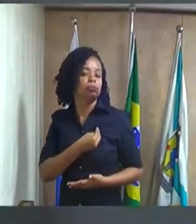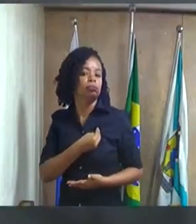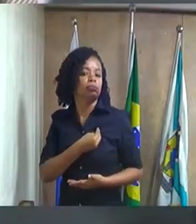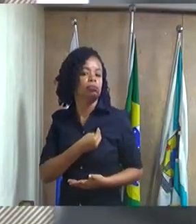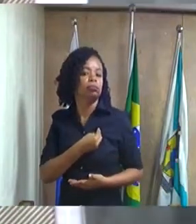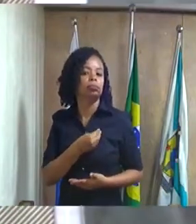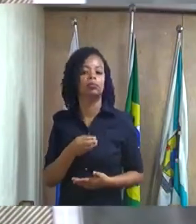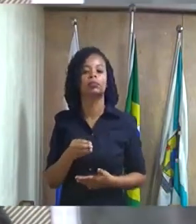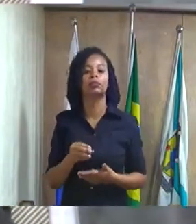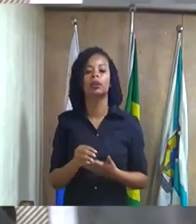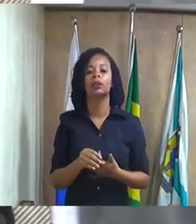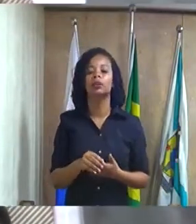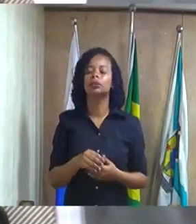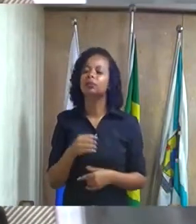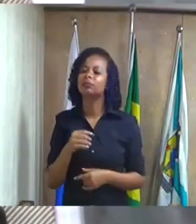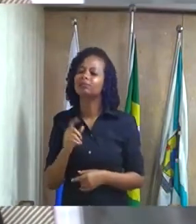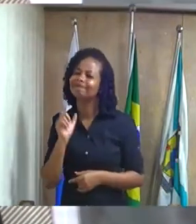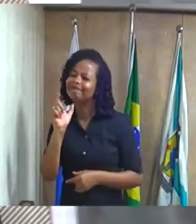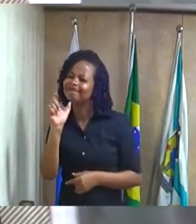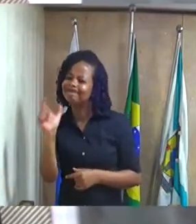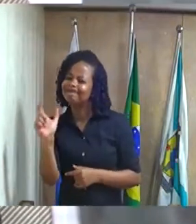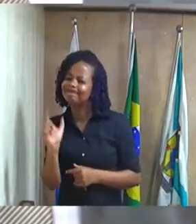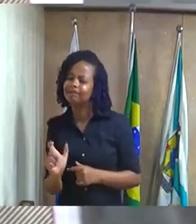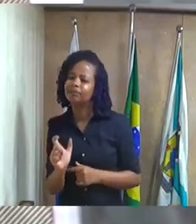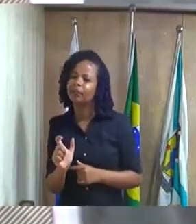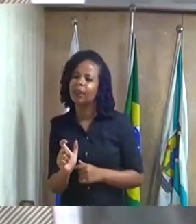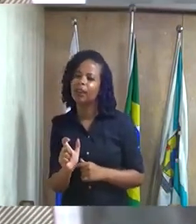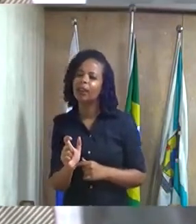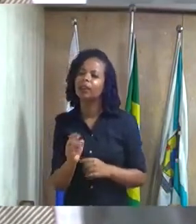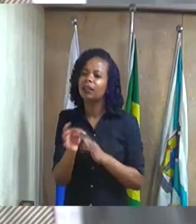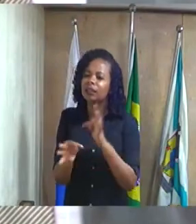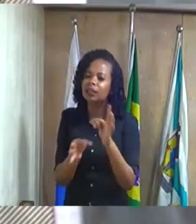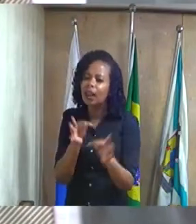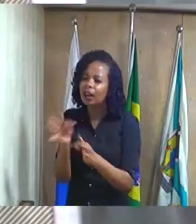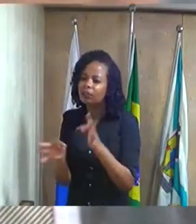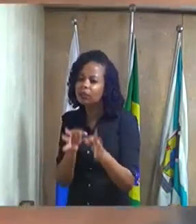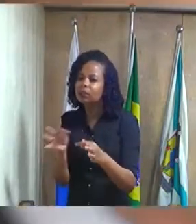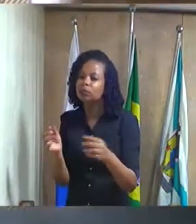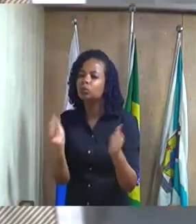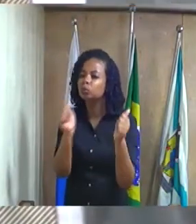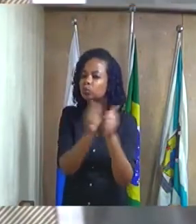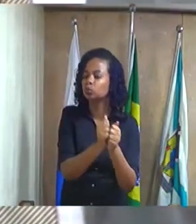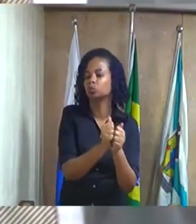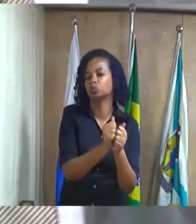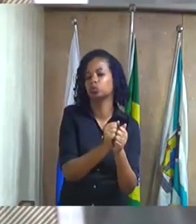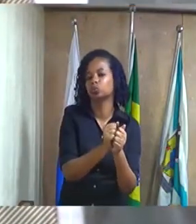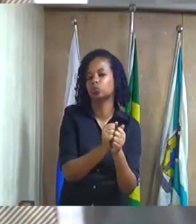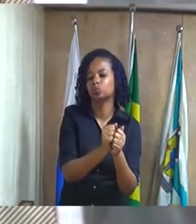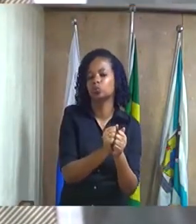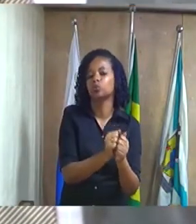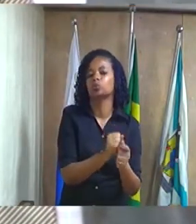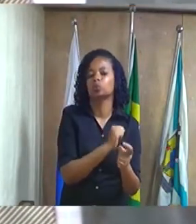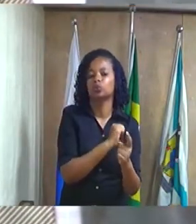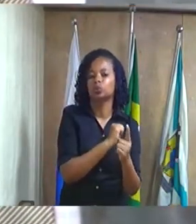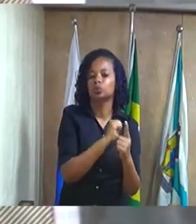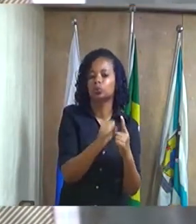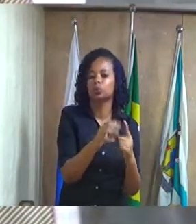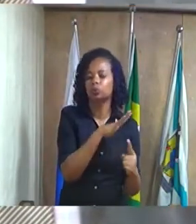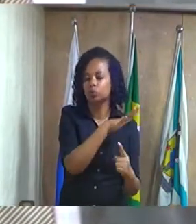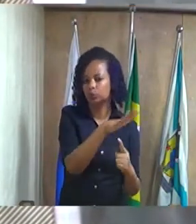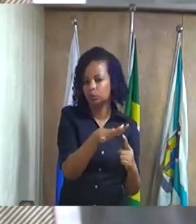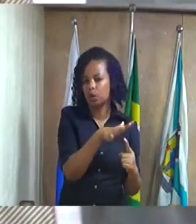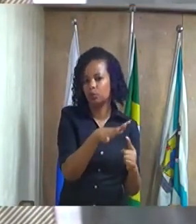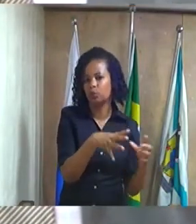desses assuntos em parceria com a assistência social quero fazer um pedido e vou fazer um